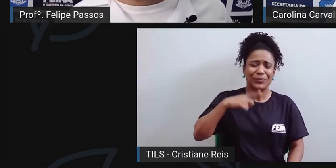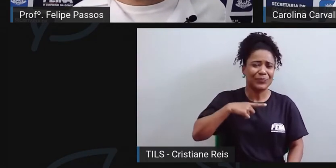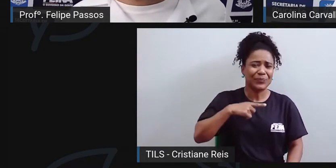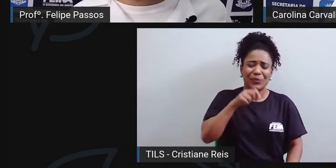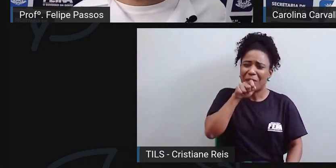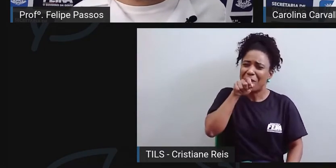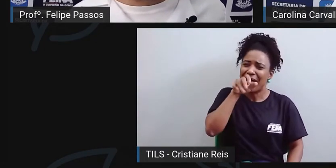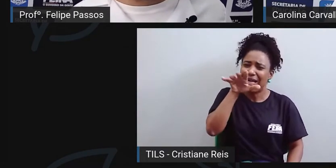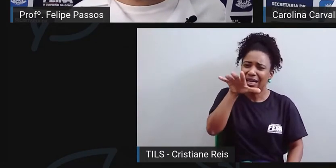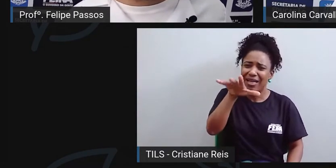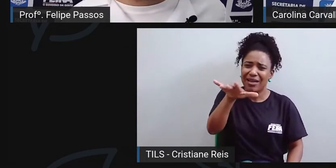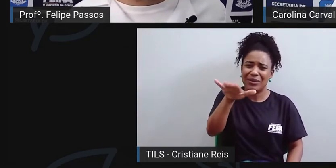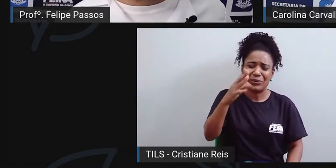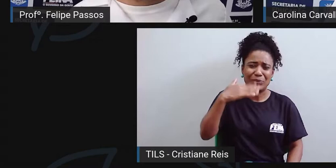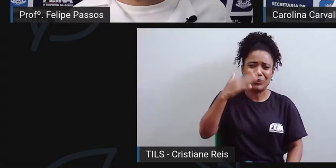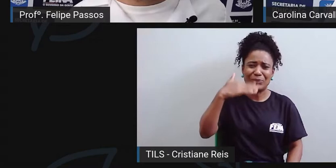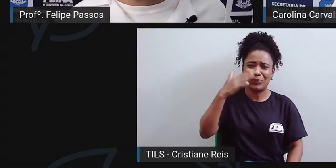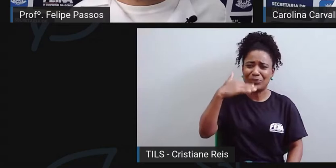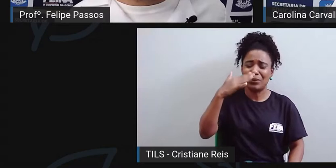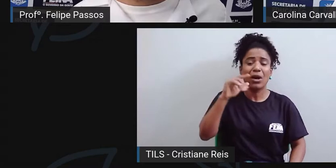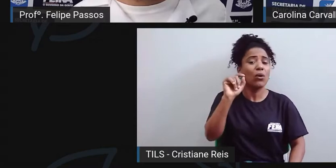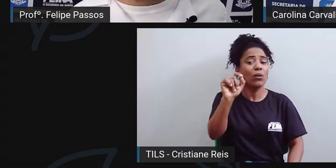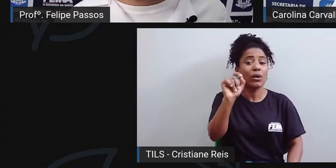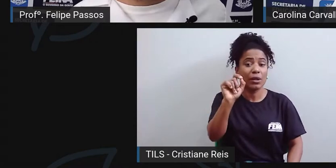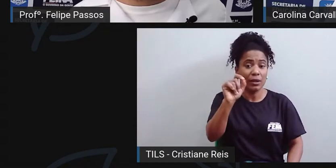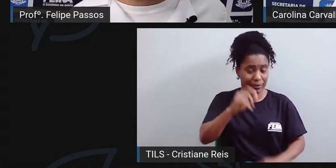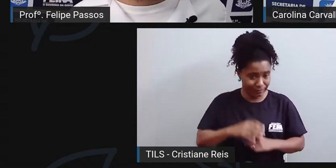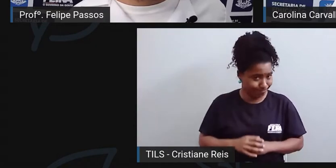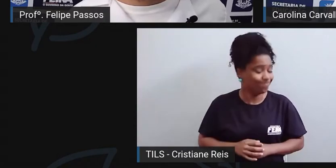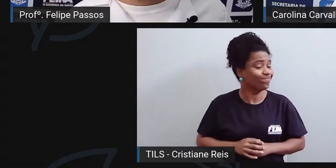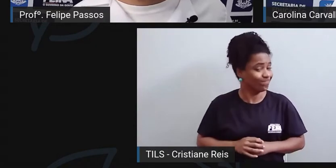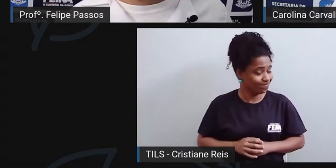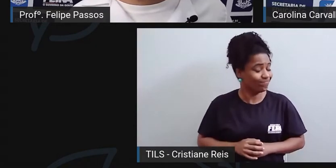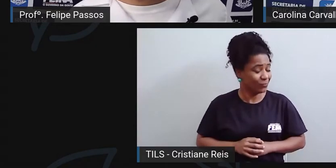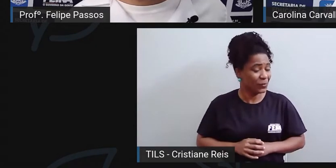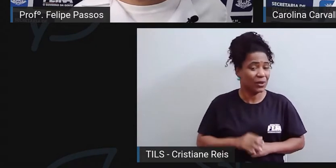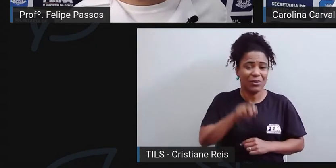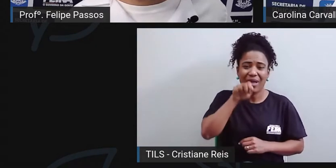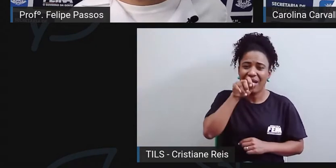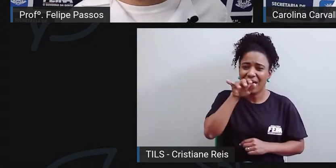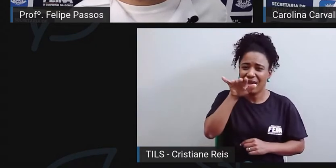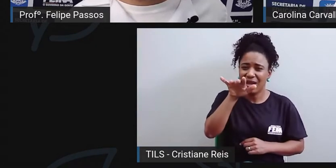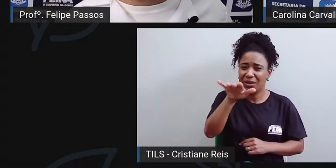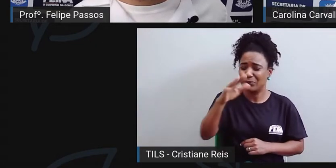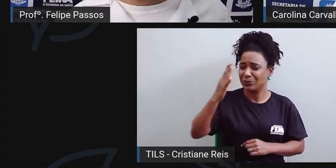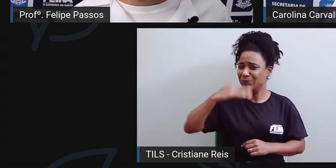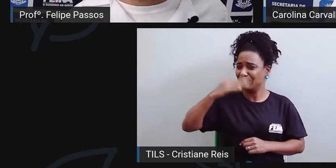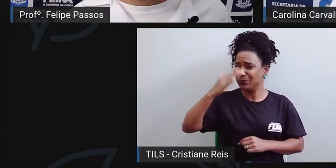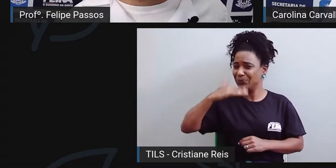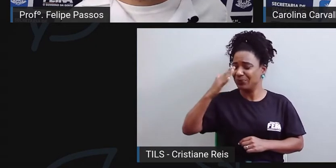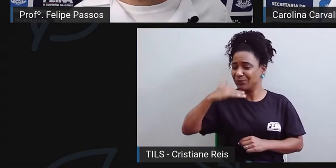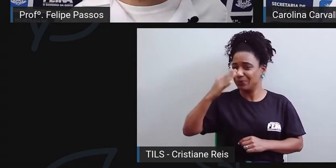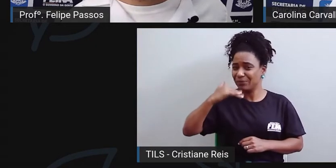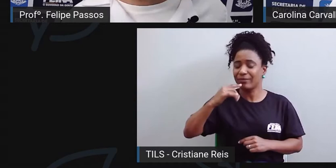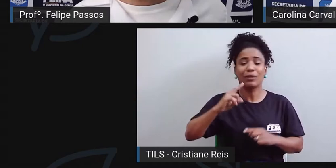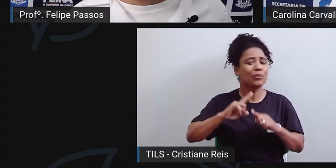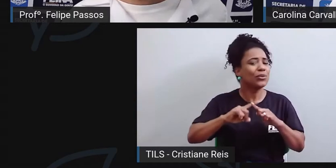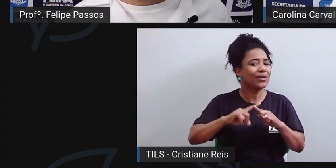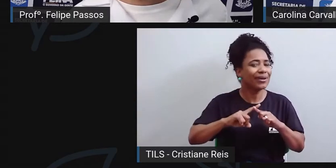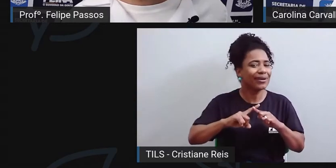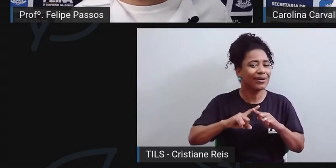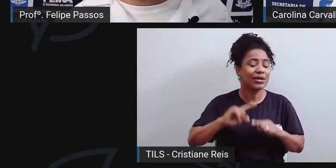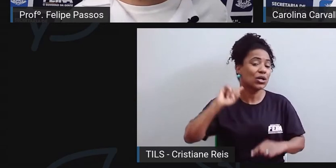Perfeito. Então, o mau hálito também é bastante frequente, né? E é causado pelo acúmulo de